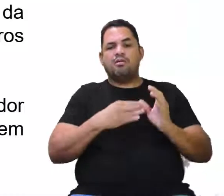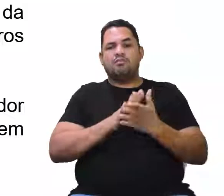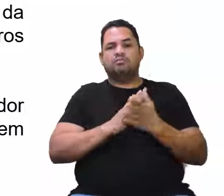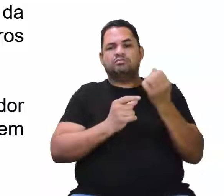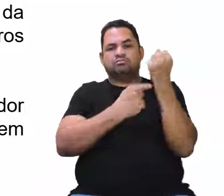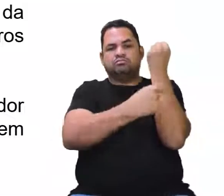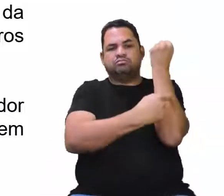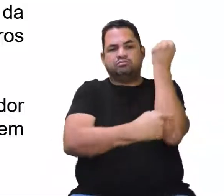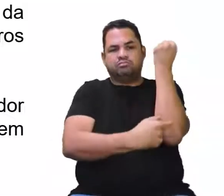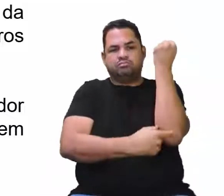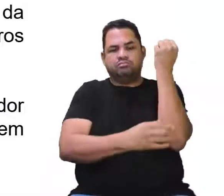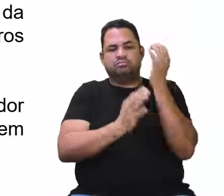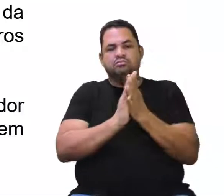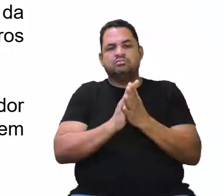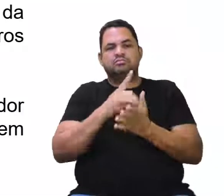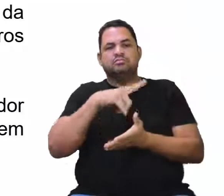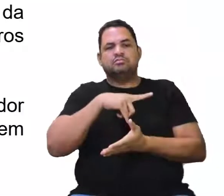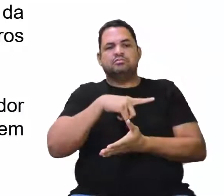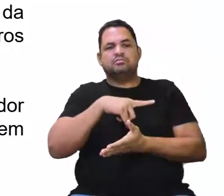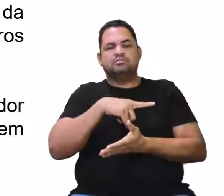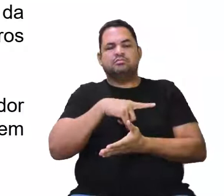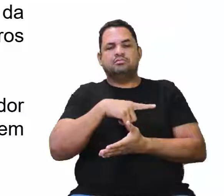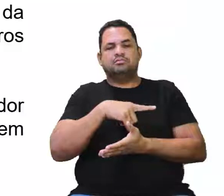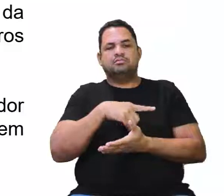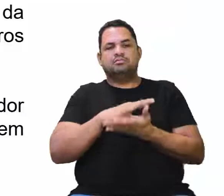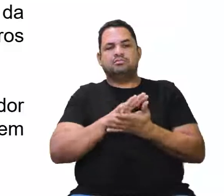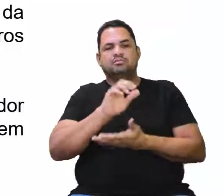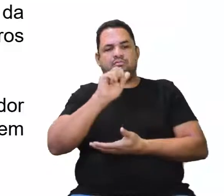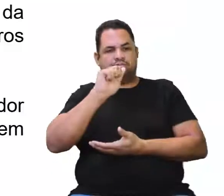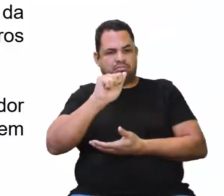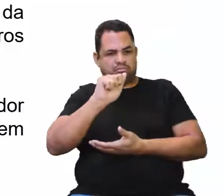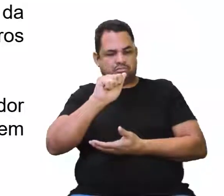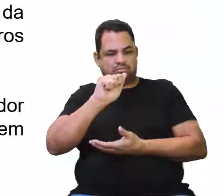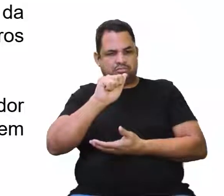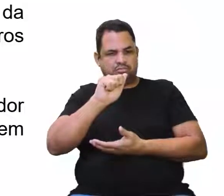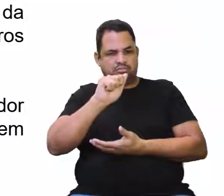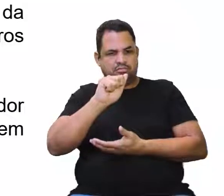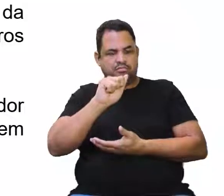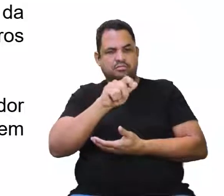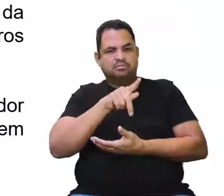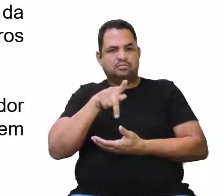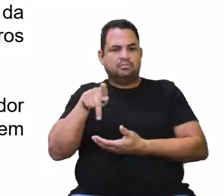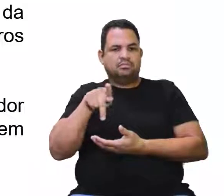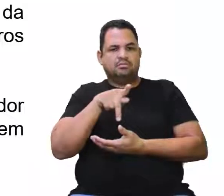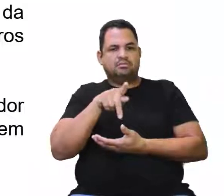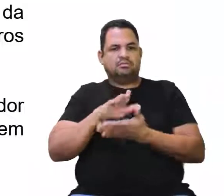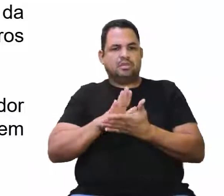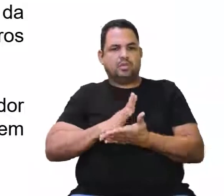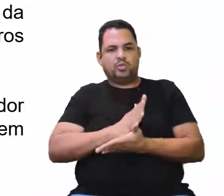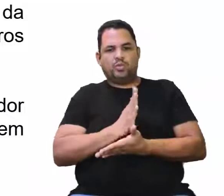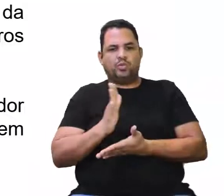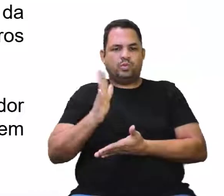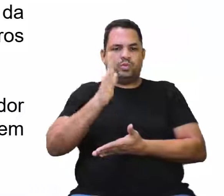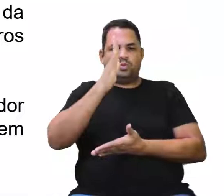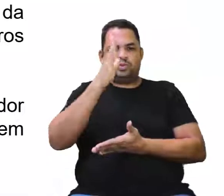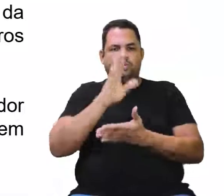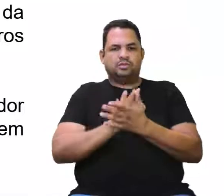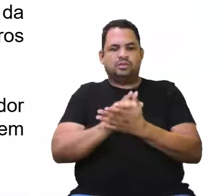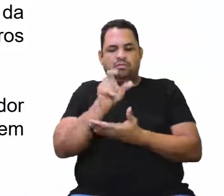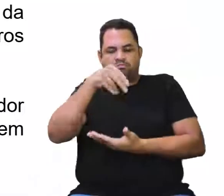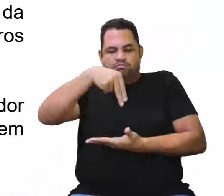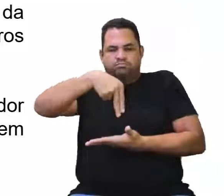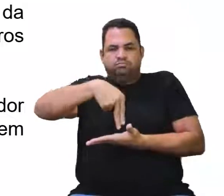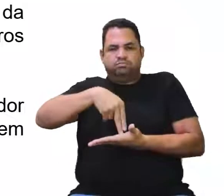afirmar que... Então, nós temos aí a letra A que diz o seguinte, prof. Os desvios posturais,